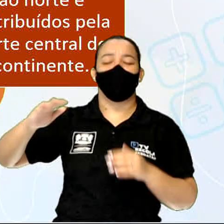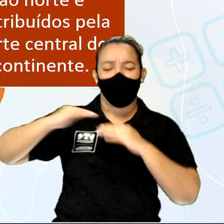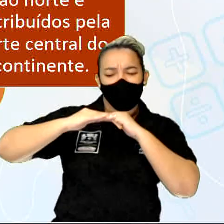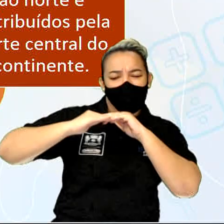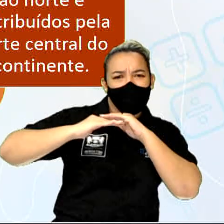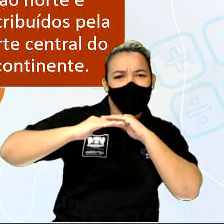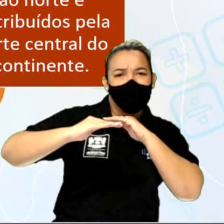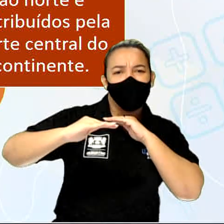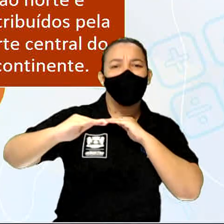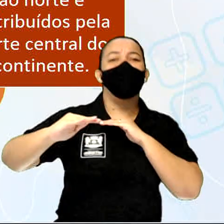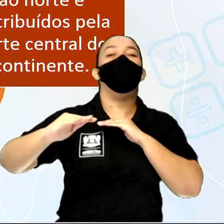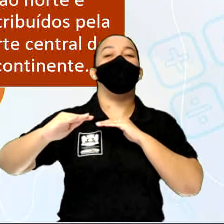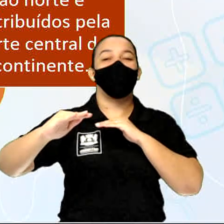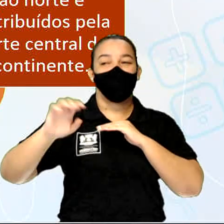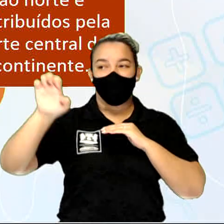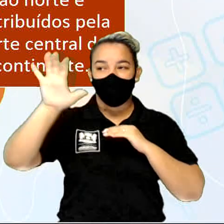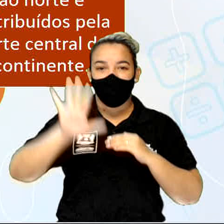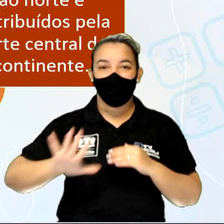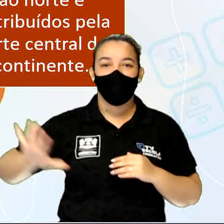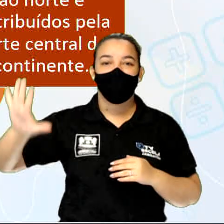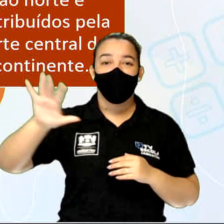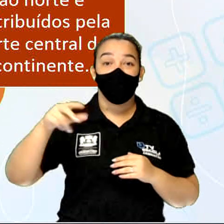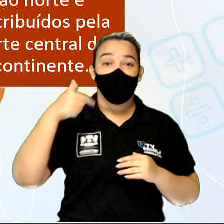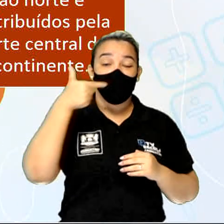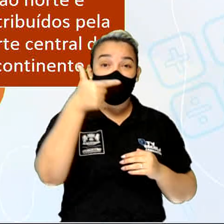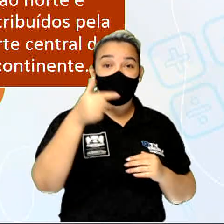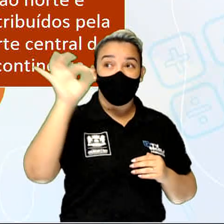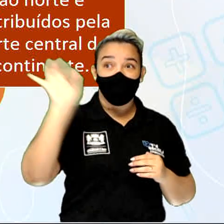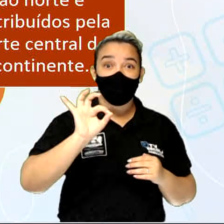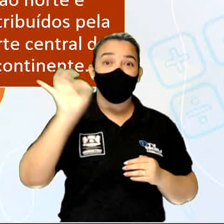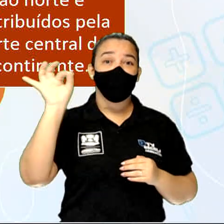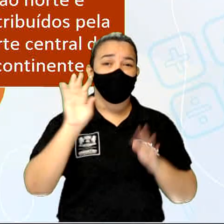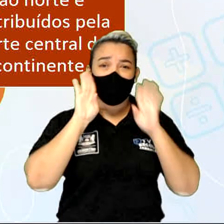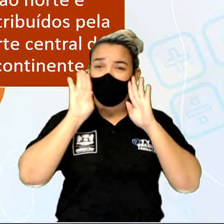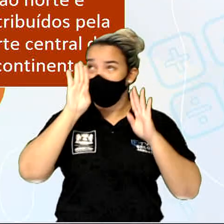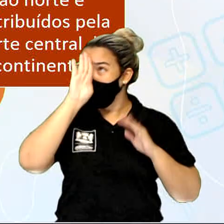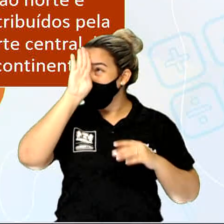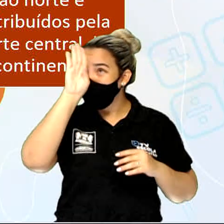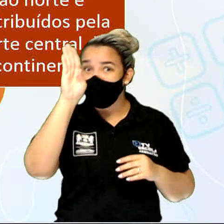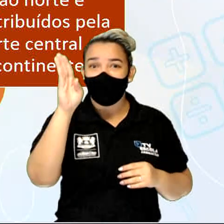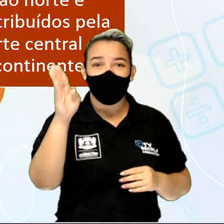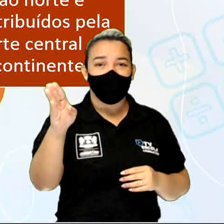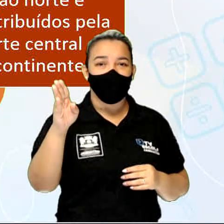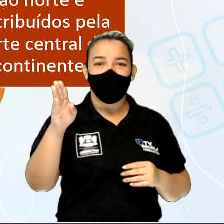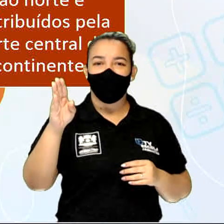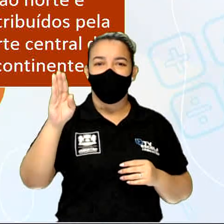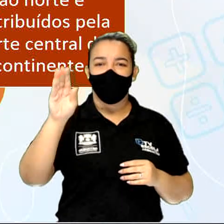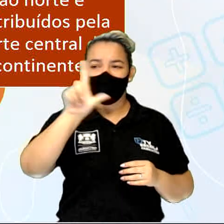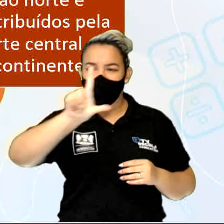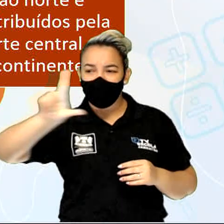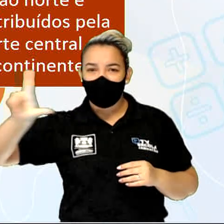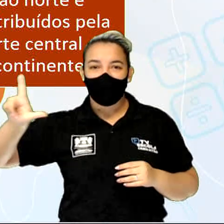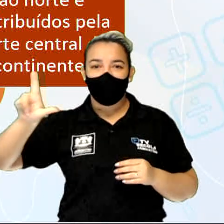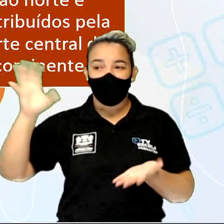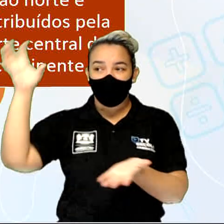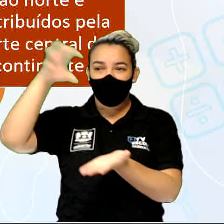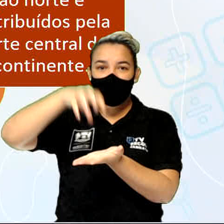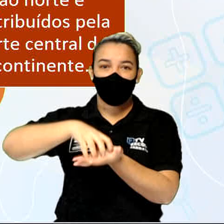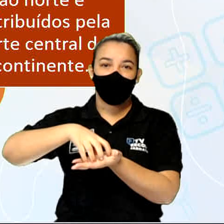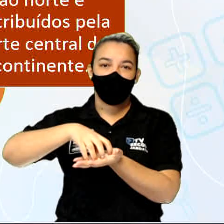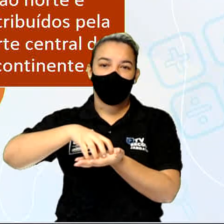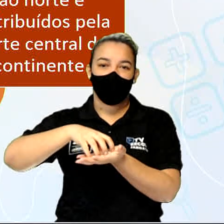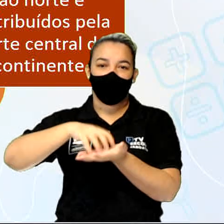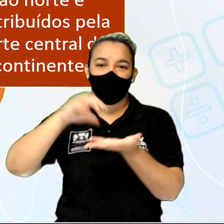relevo europeu. Cerca de dois terços do relevo europeu, principalmente na parte leste e central do continente,